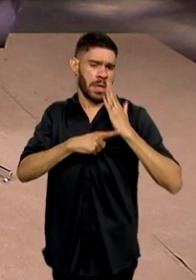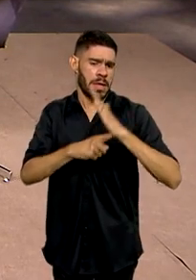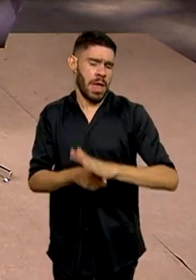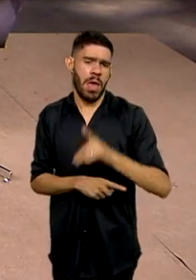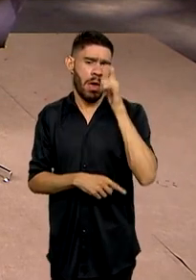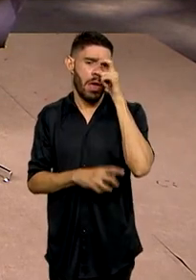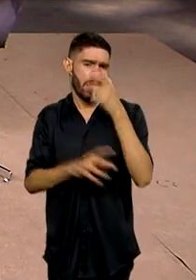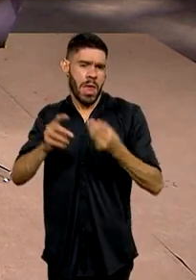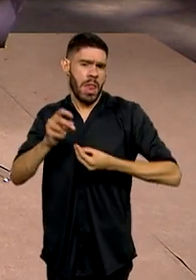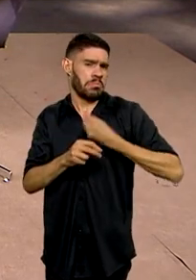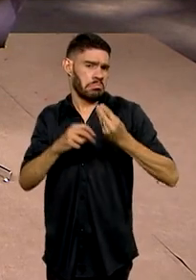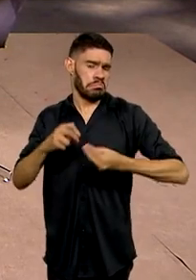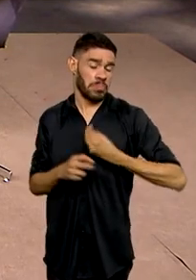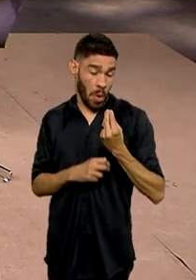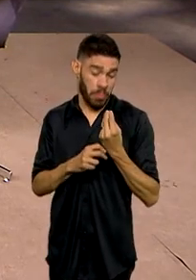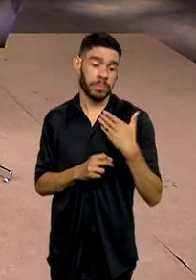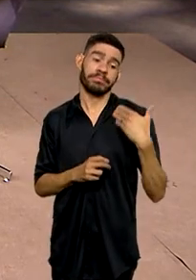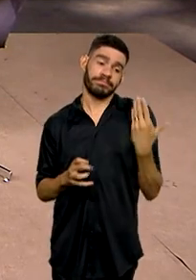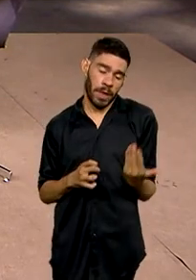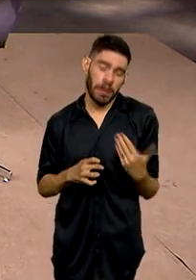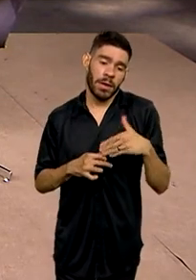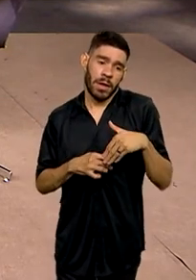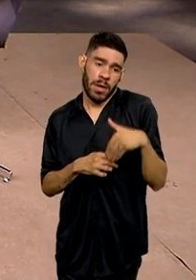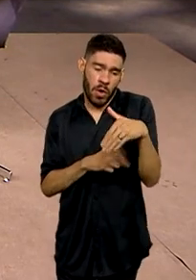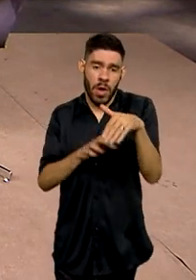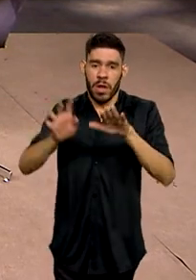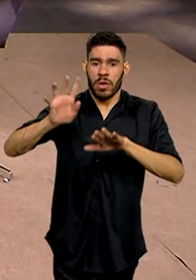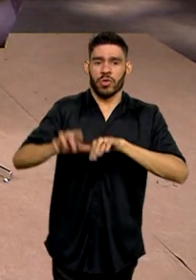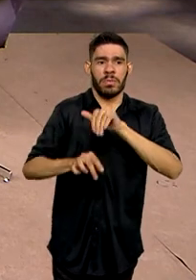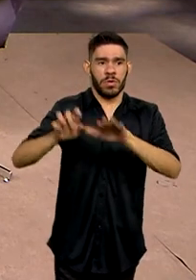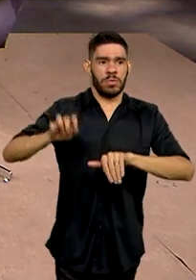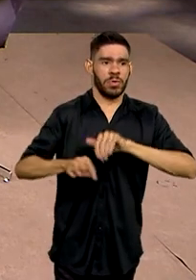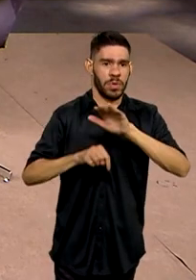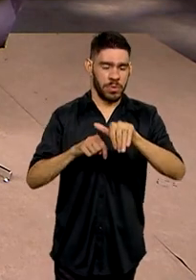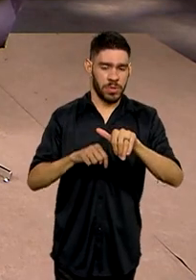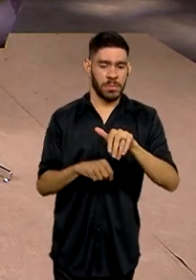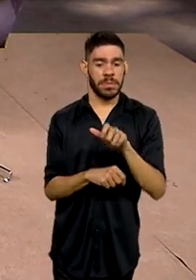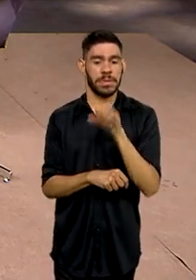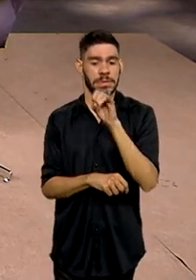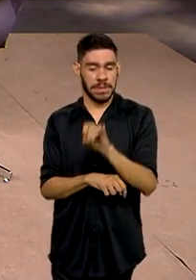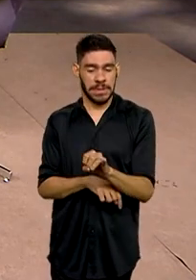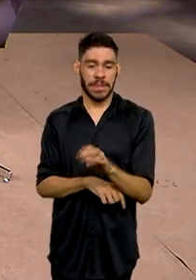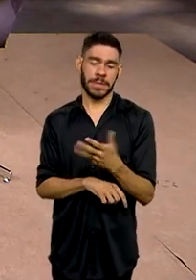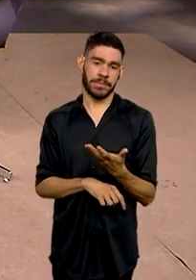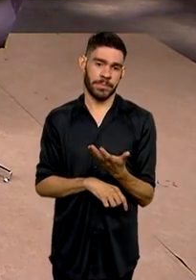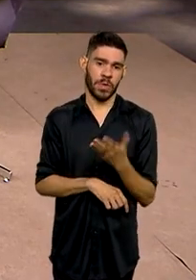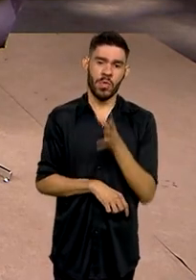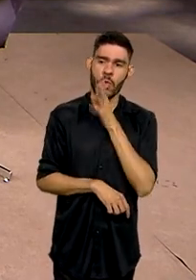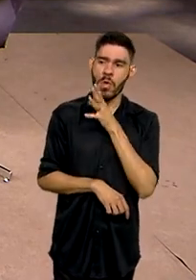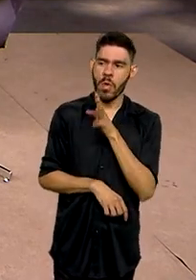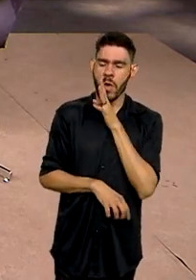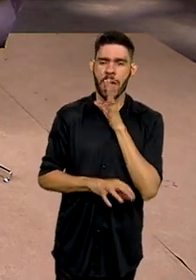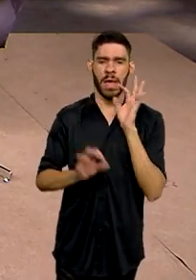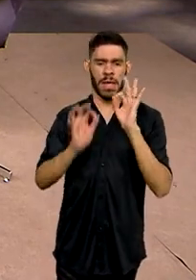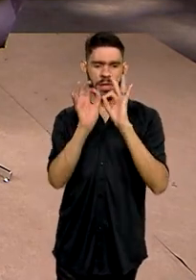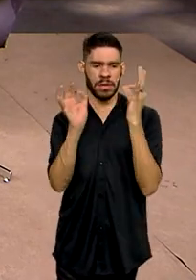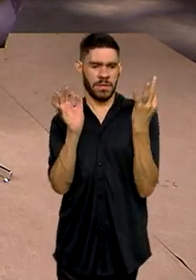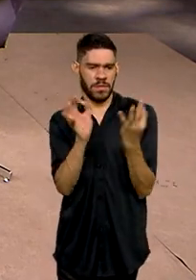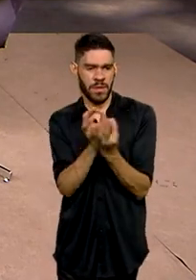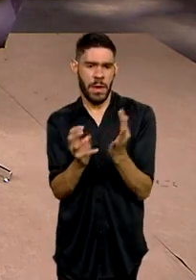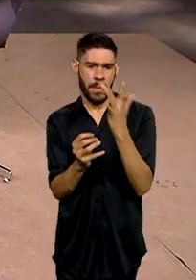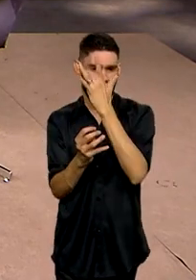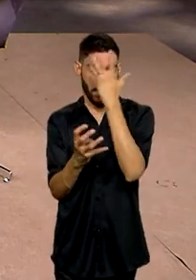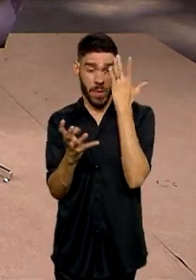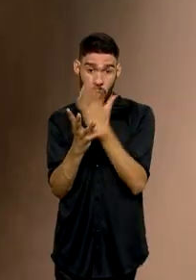ajudar? Então, a partir de agora, é um chamamento. Se você conhece aqui uma família, alguém que